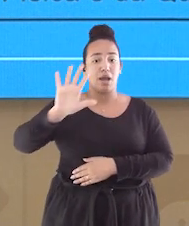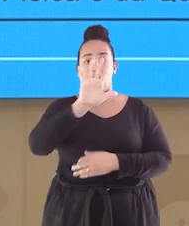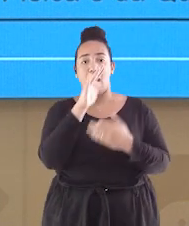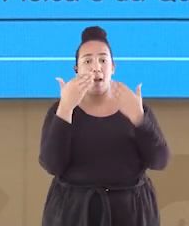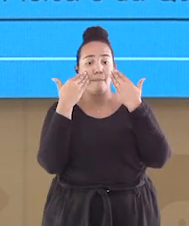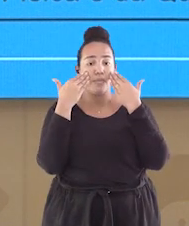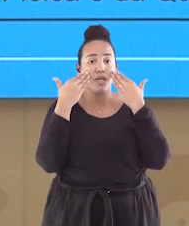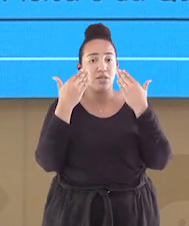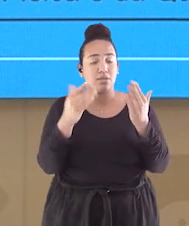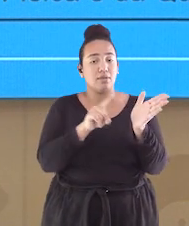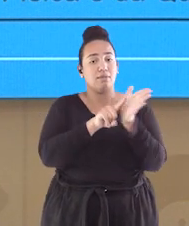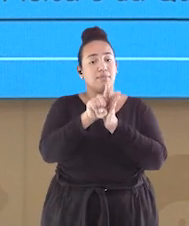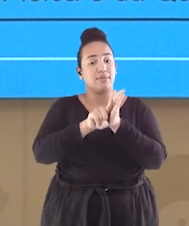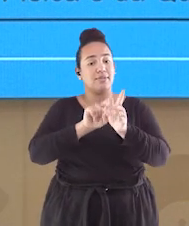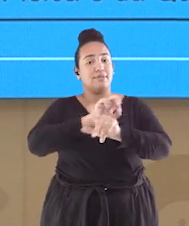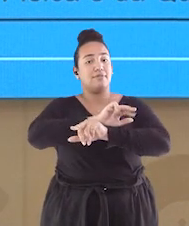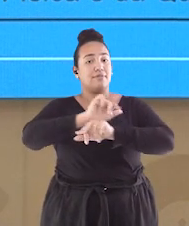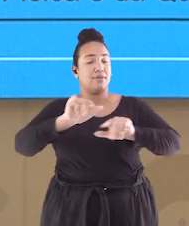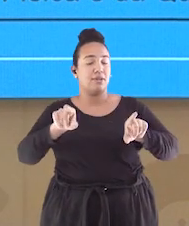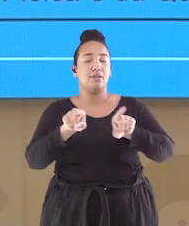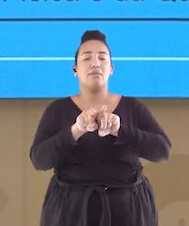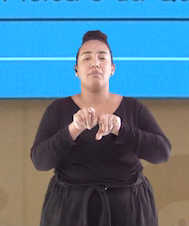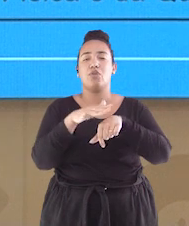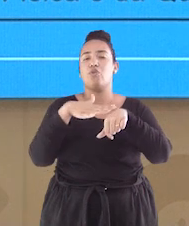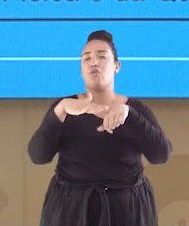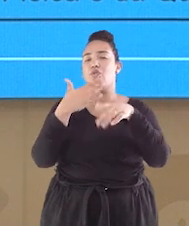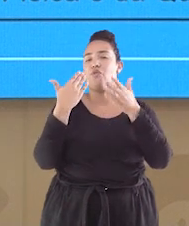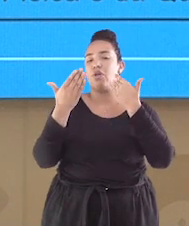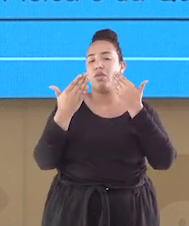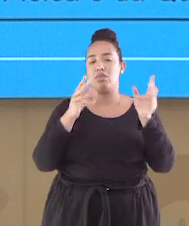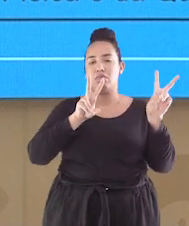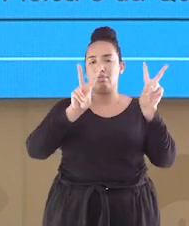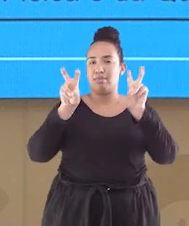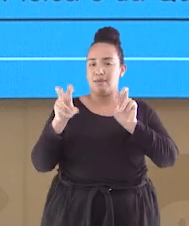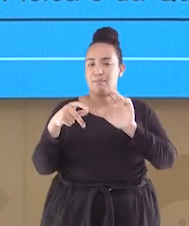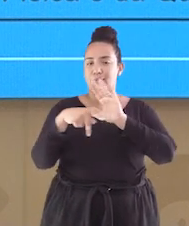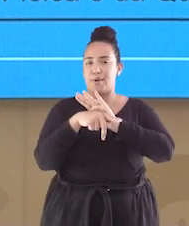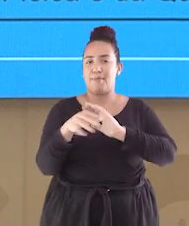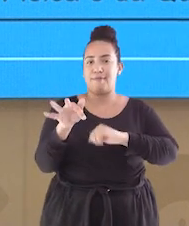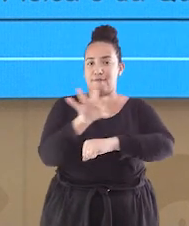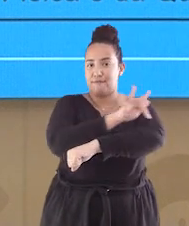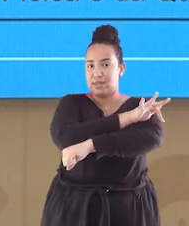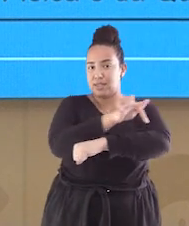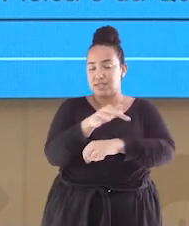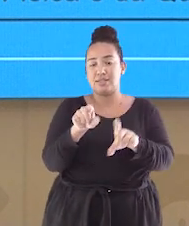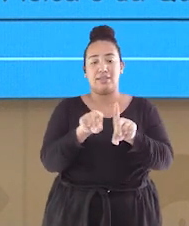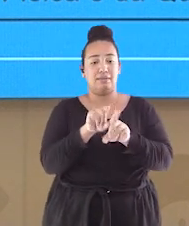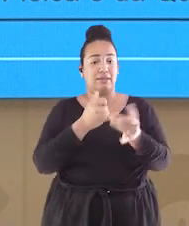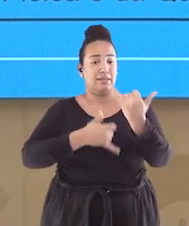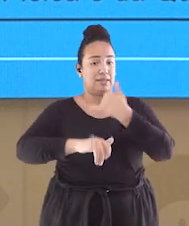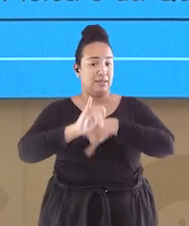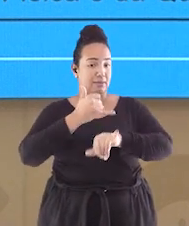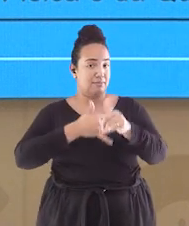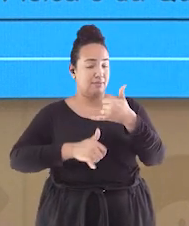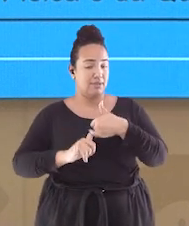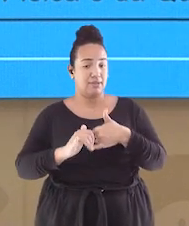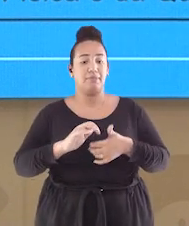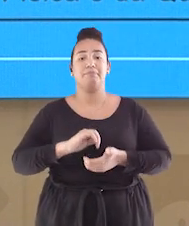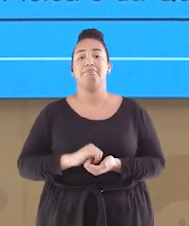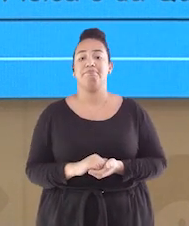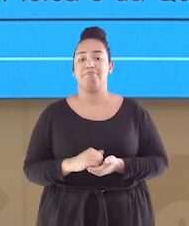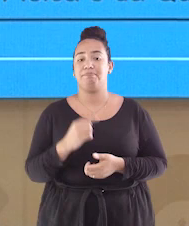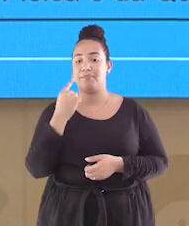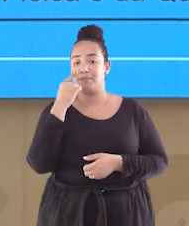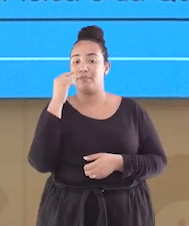e bate-papos divertidos sobre diversos temas da física e da química. Então veja que lá